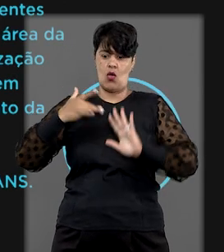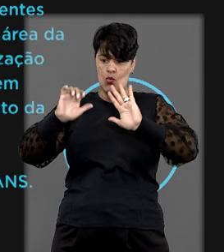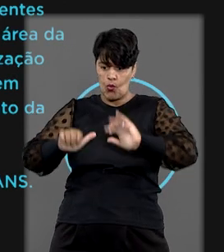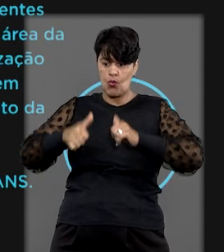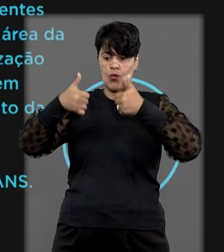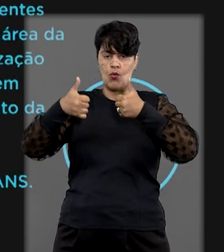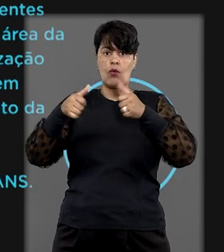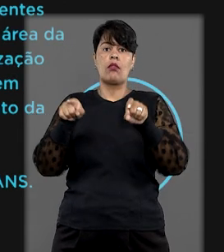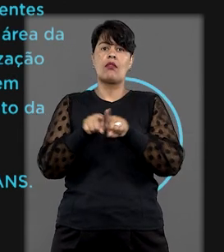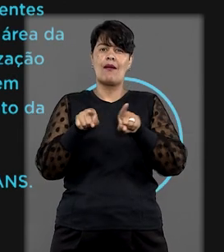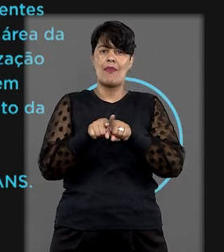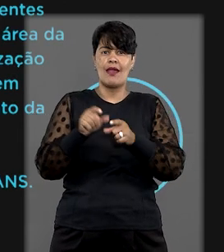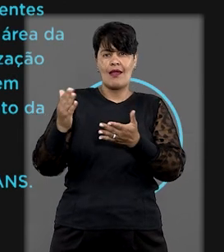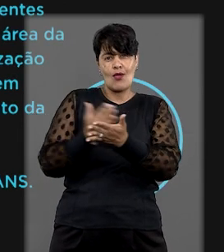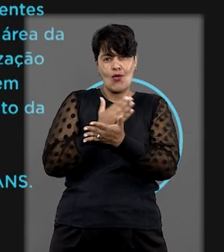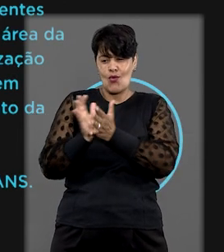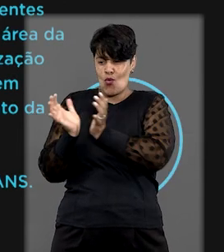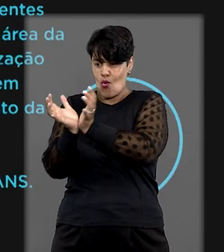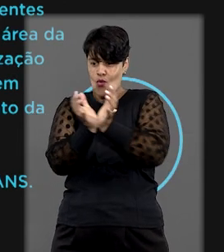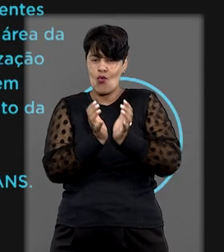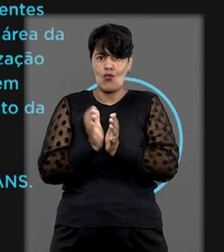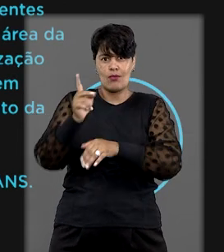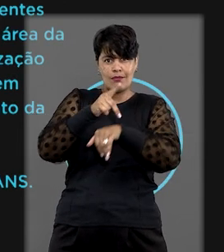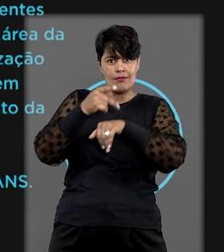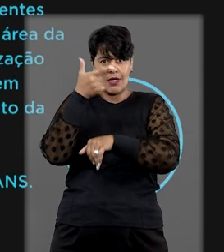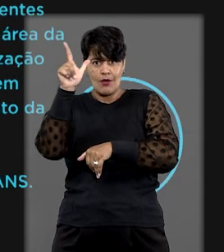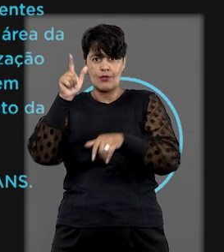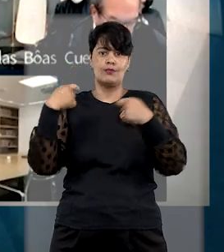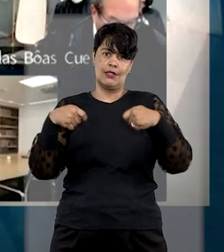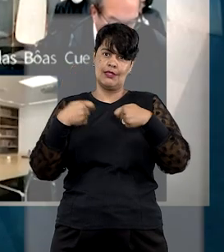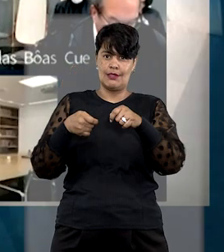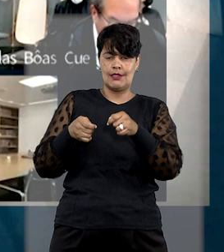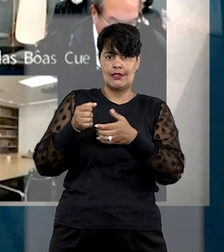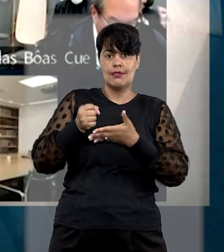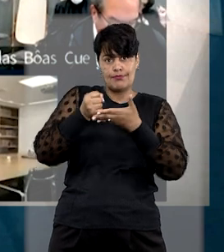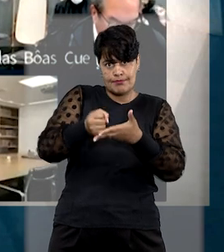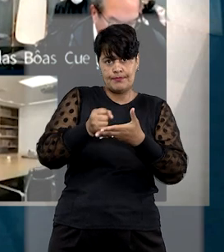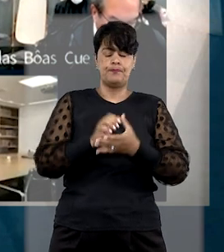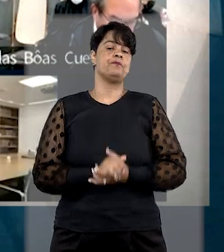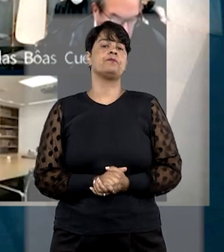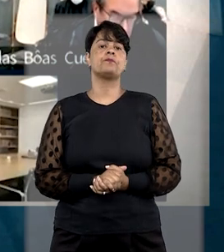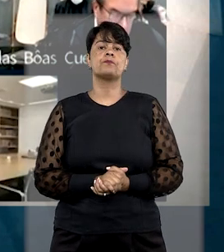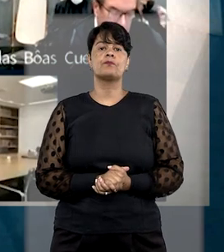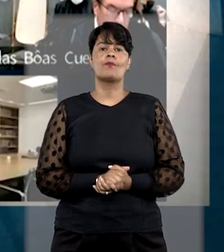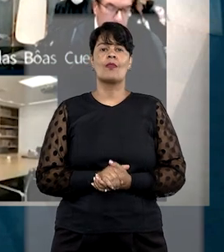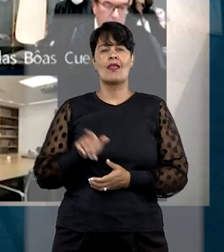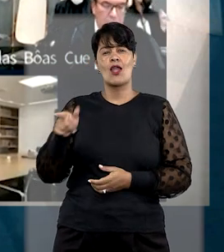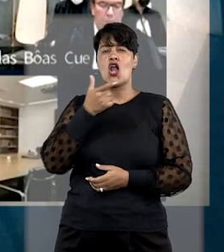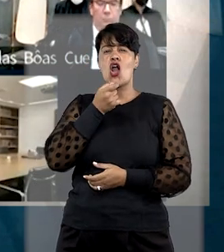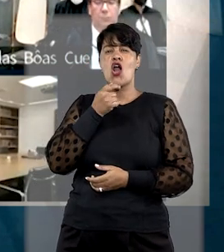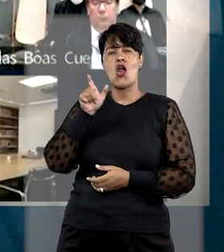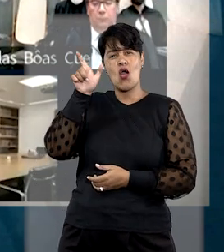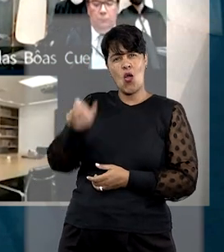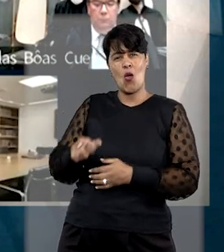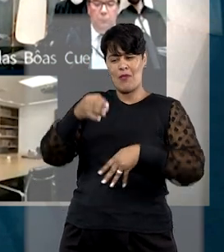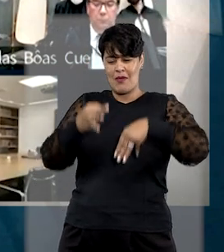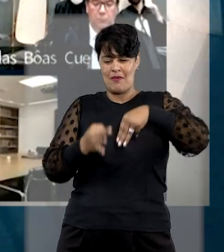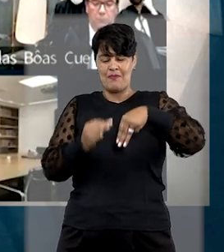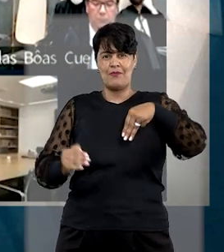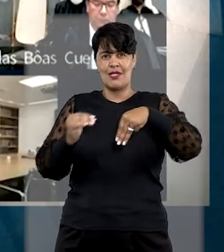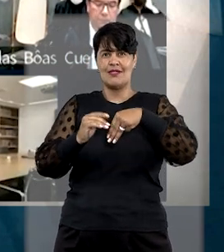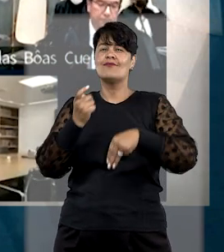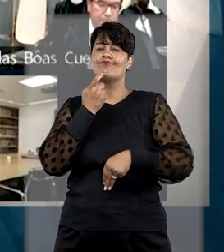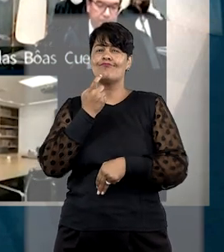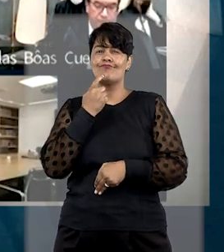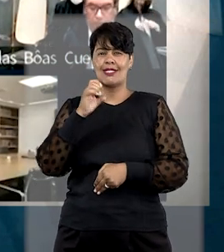órgãos nacionais e internacionais, entre outras exceções. O relator, ministro Luiz Felipe Salomão, pontuou que